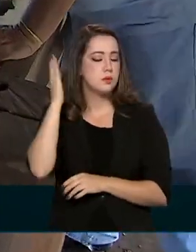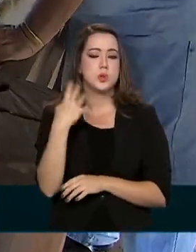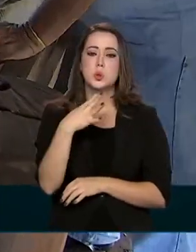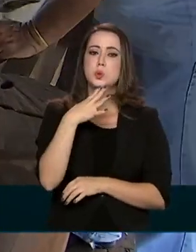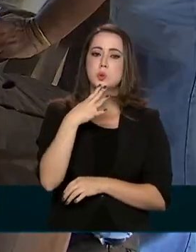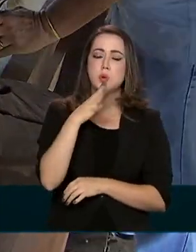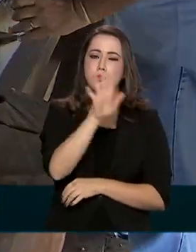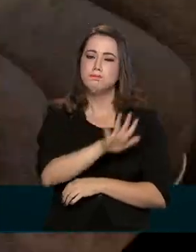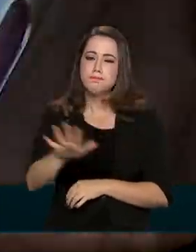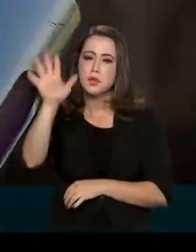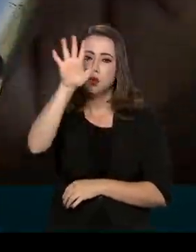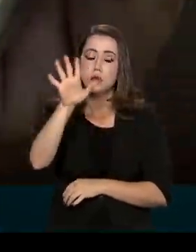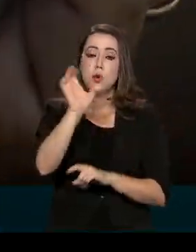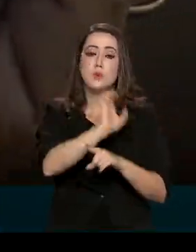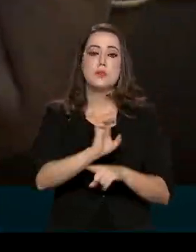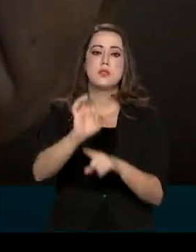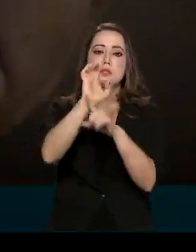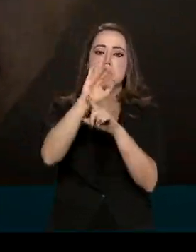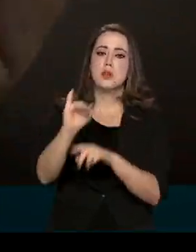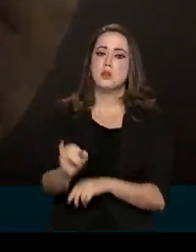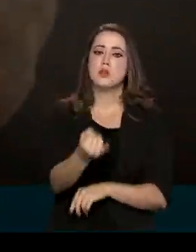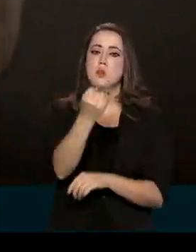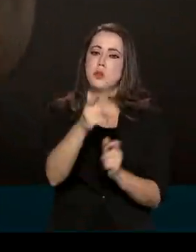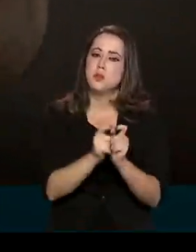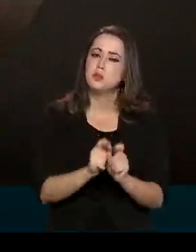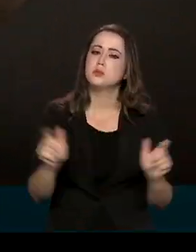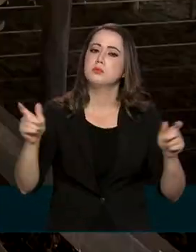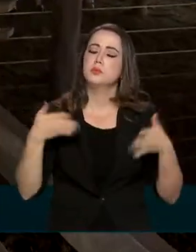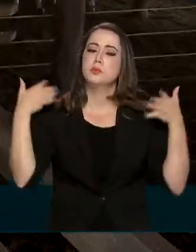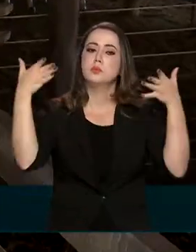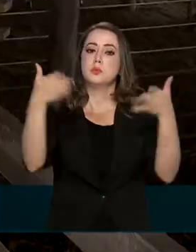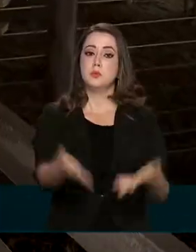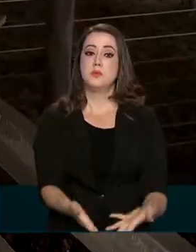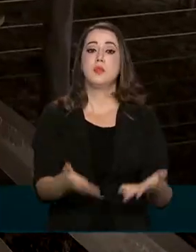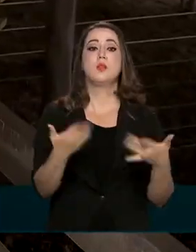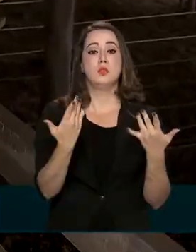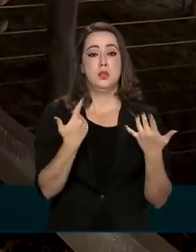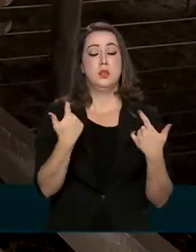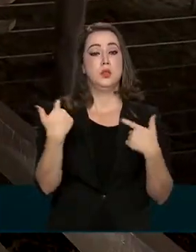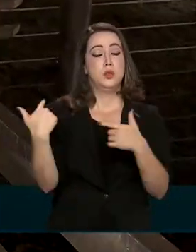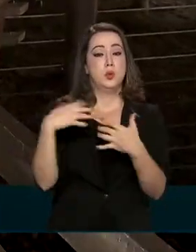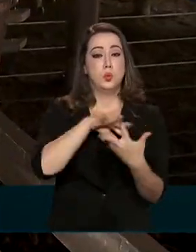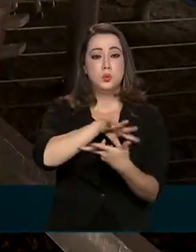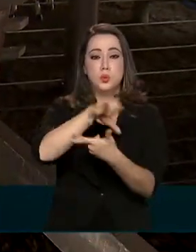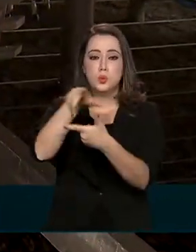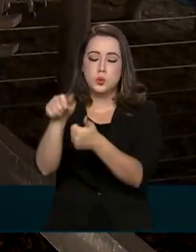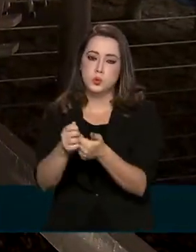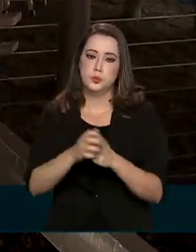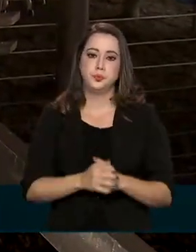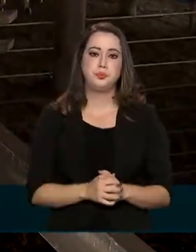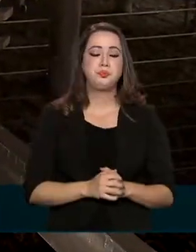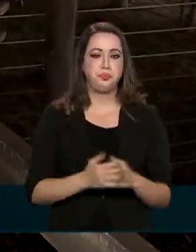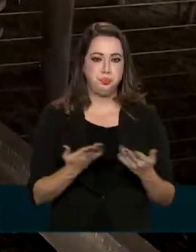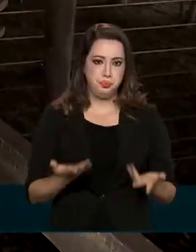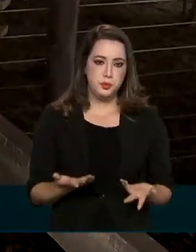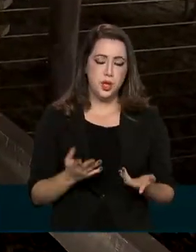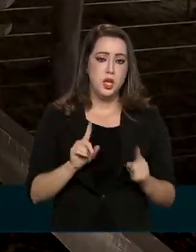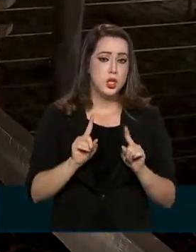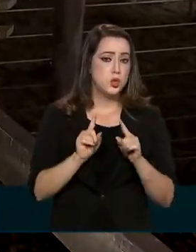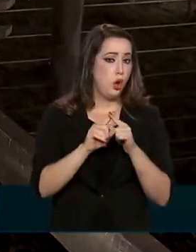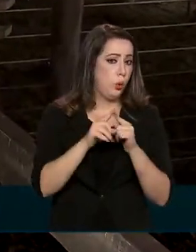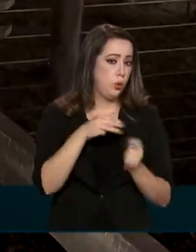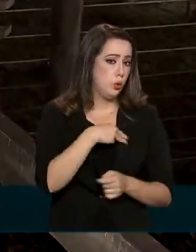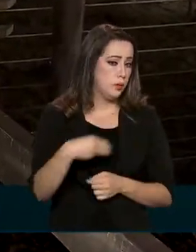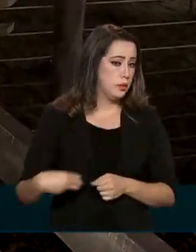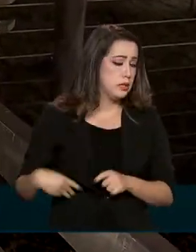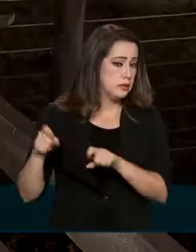reconhecimento nacional, os estados terão a oportunidade de ampliar a participação no mercado internacional. Segundo a ministra Tereza